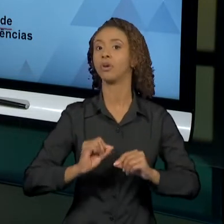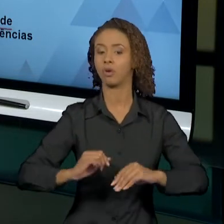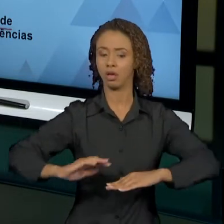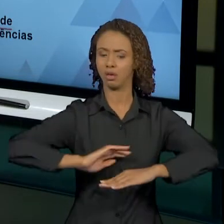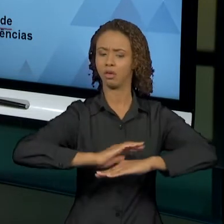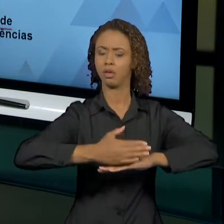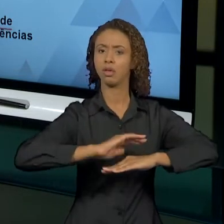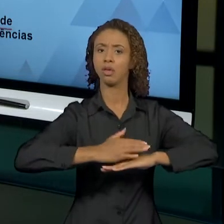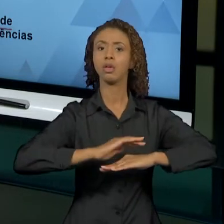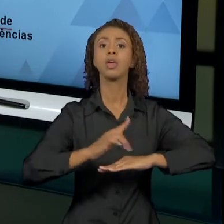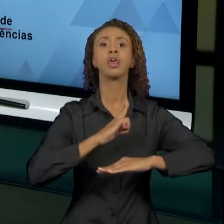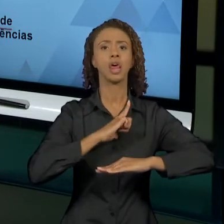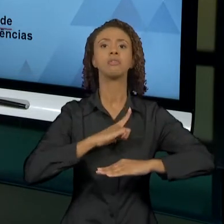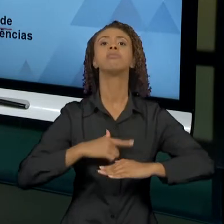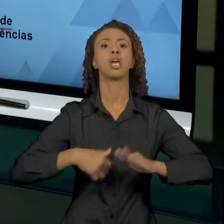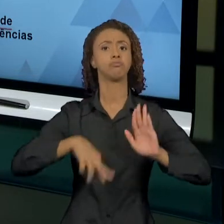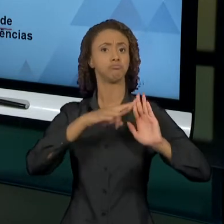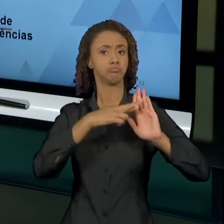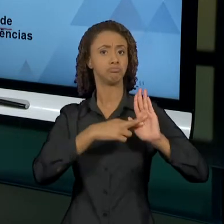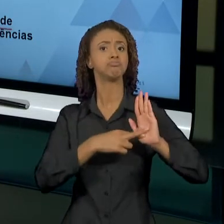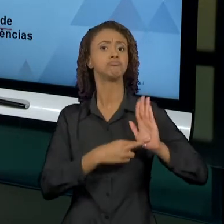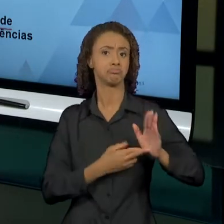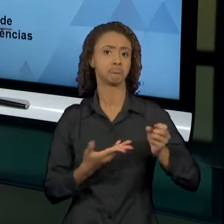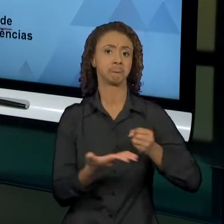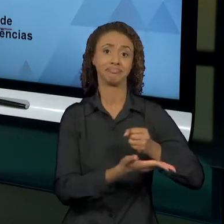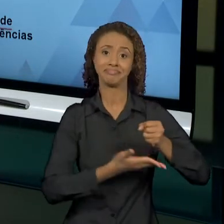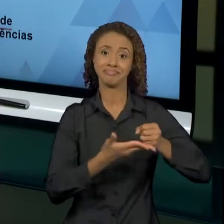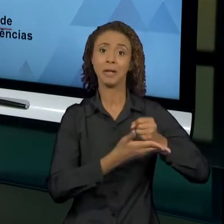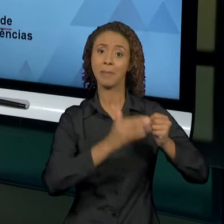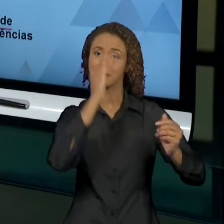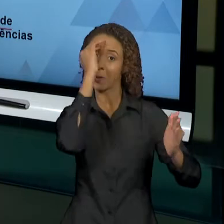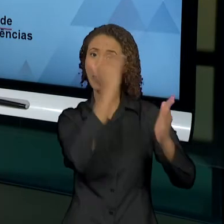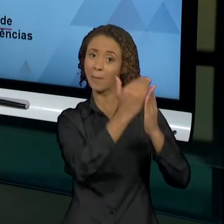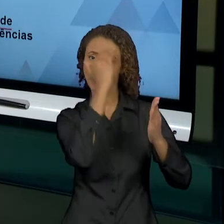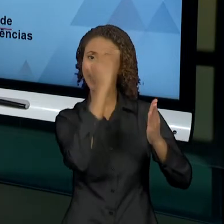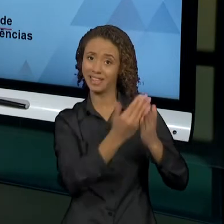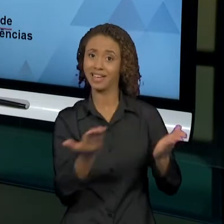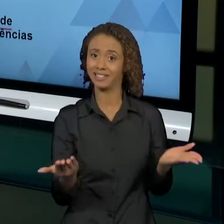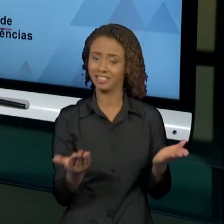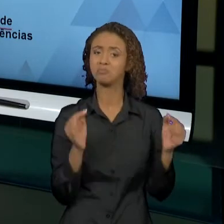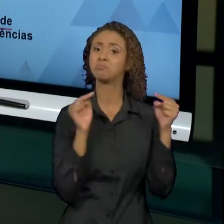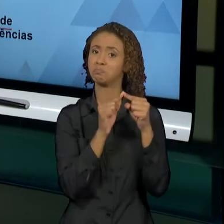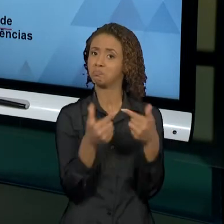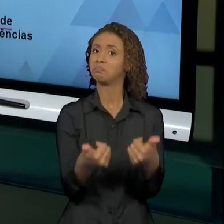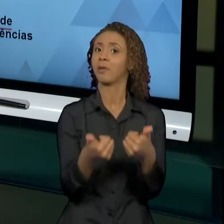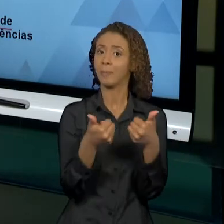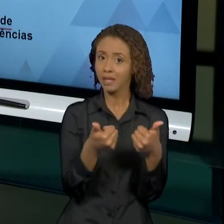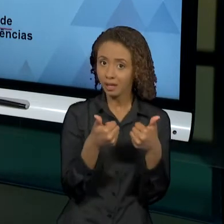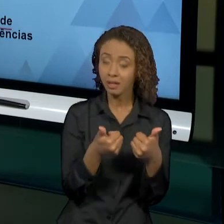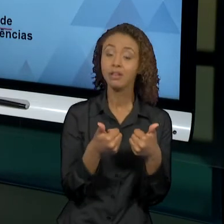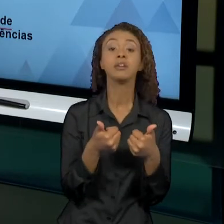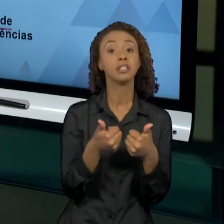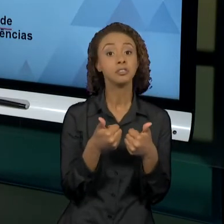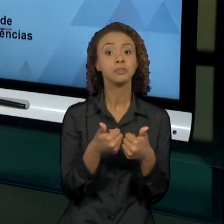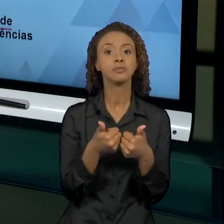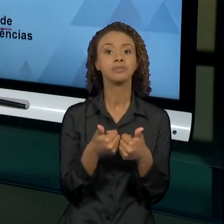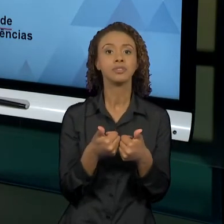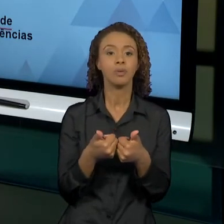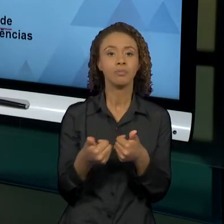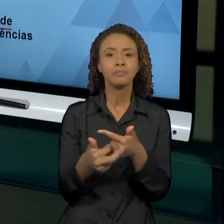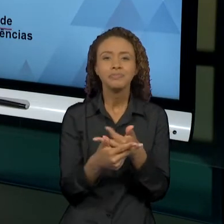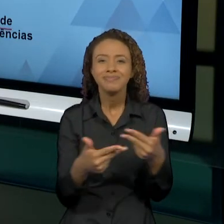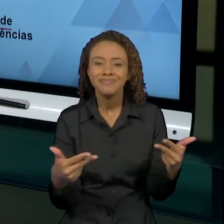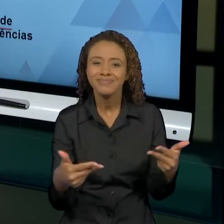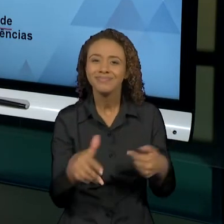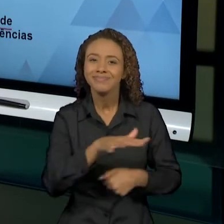regido pelos princípios básicos dessa fase de forma adequada. Então, esses processos mais básicos, que